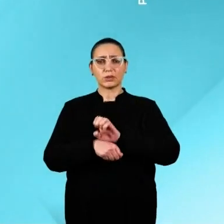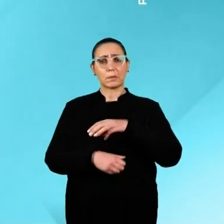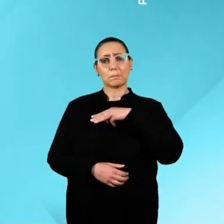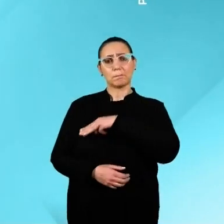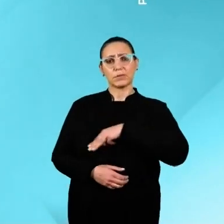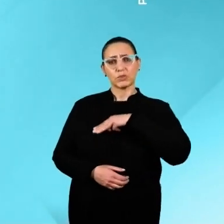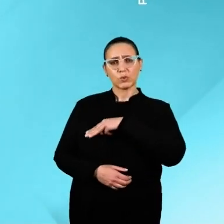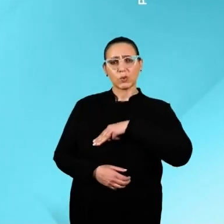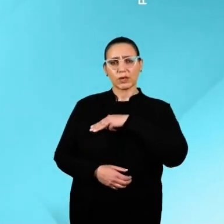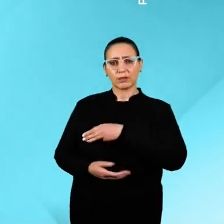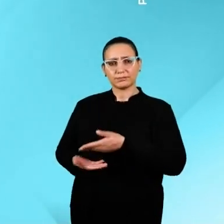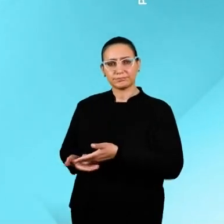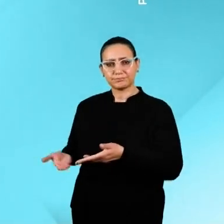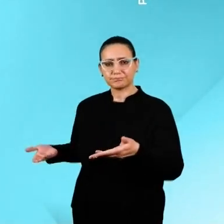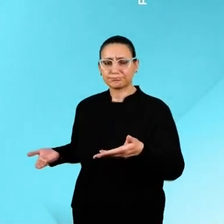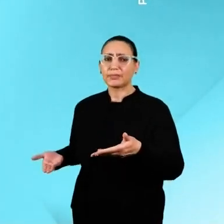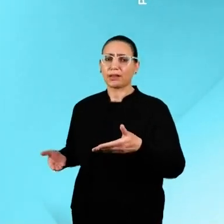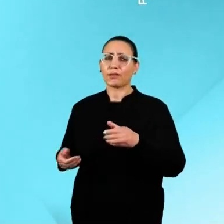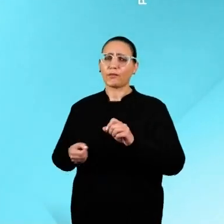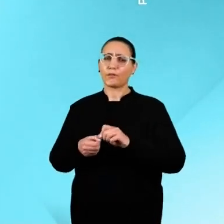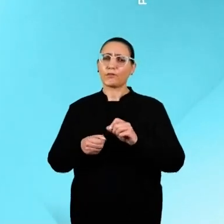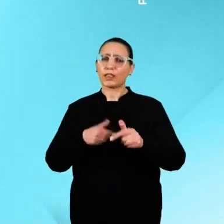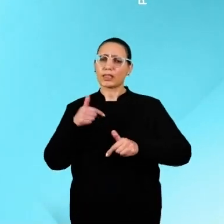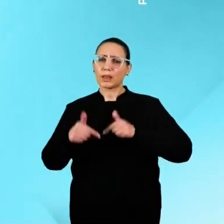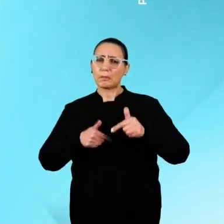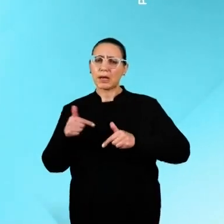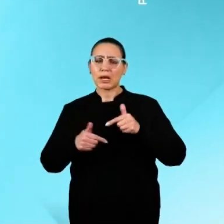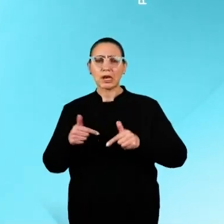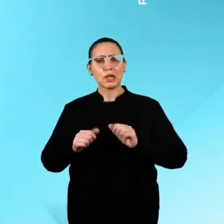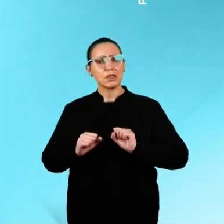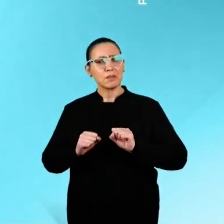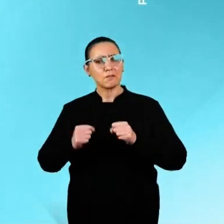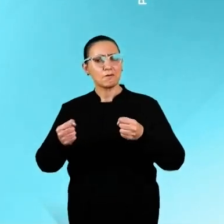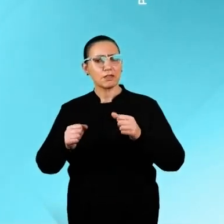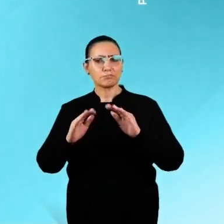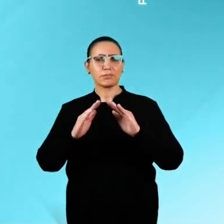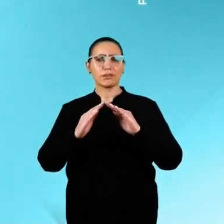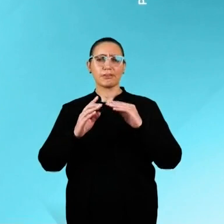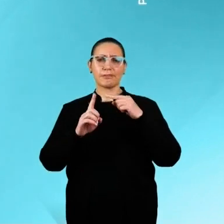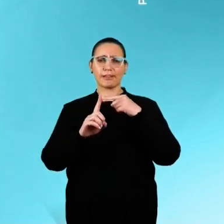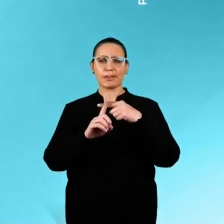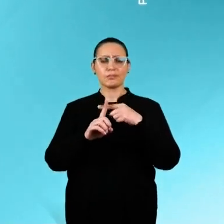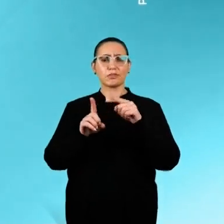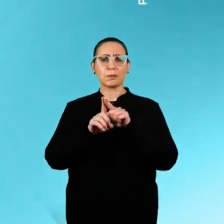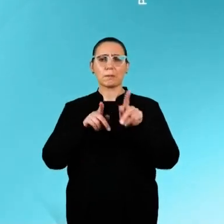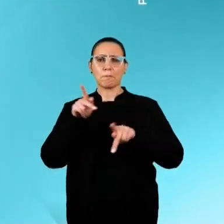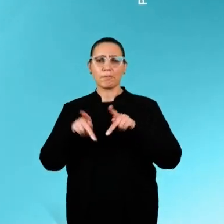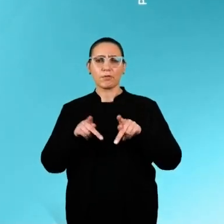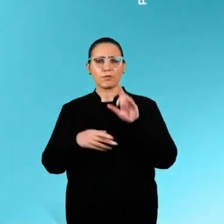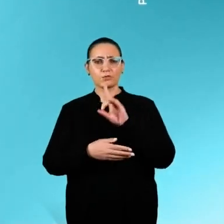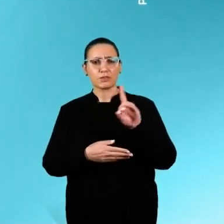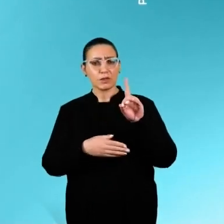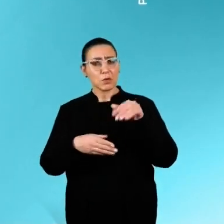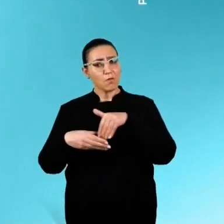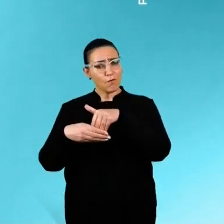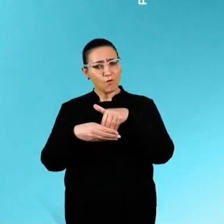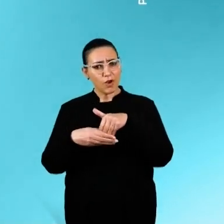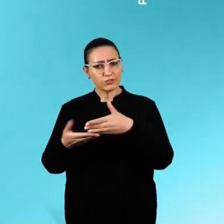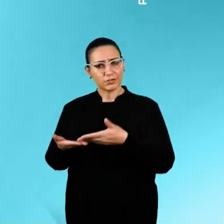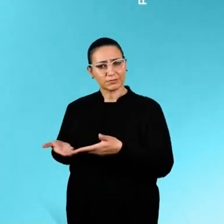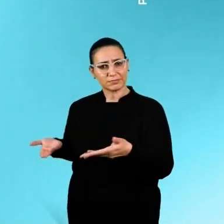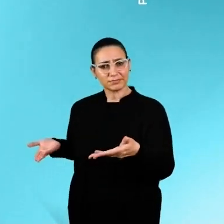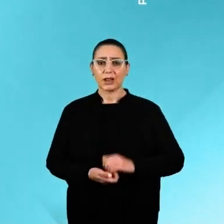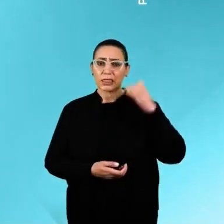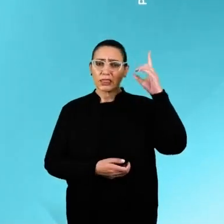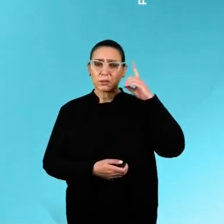estadual Missionário Valnei. No meu mandato na Assembleia, atuei na defesa das igrejas e do povo de Deus. Por isso, vote 4, 4,